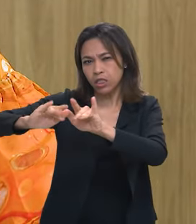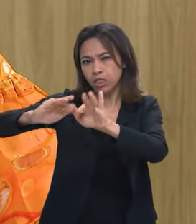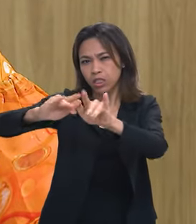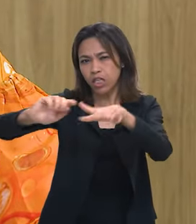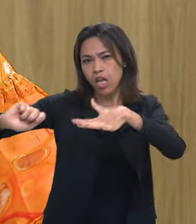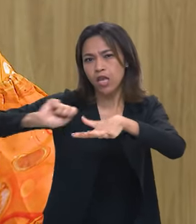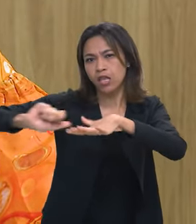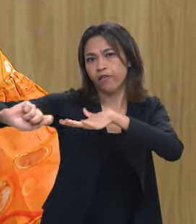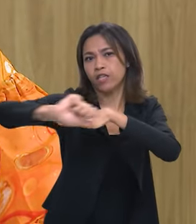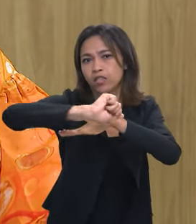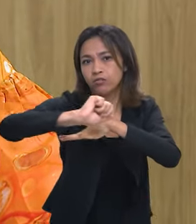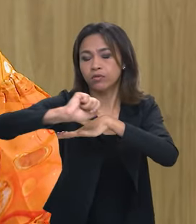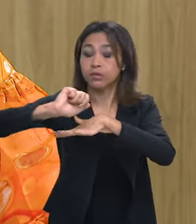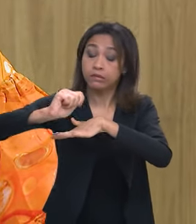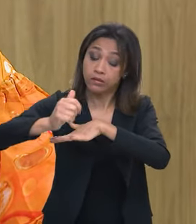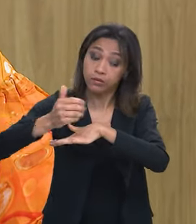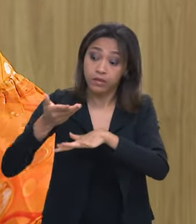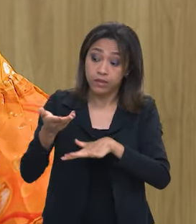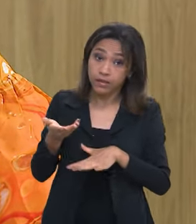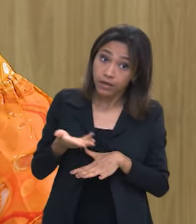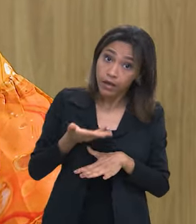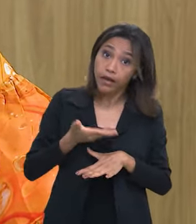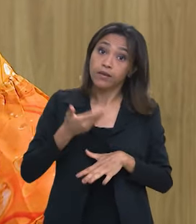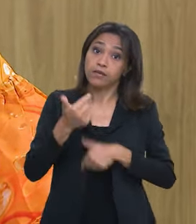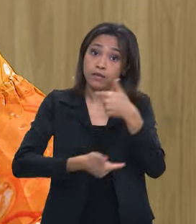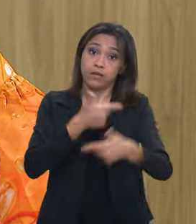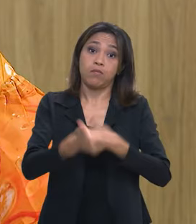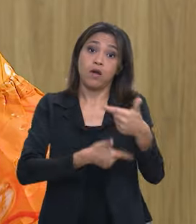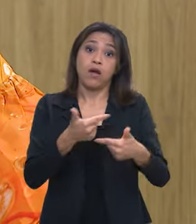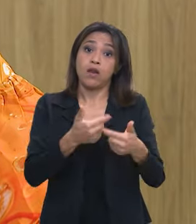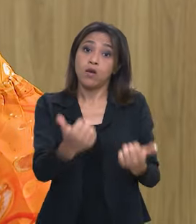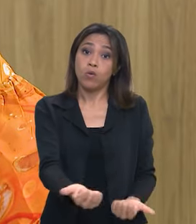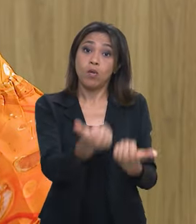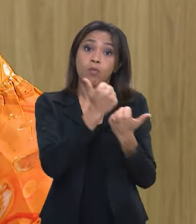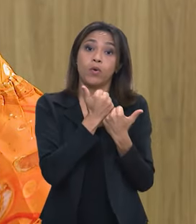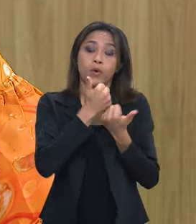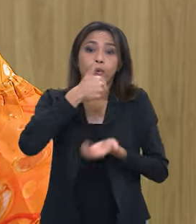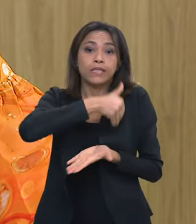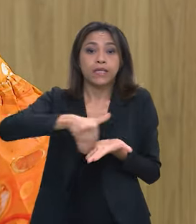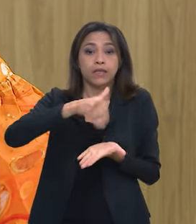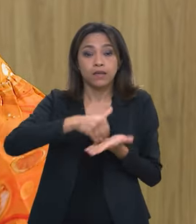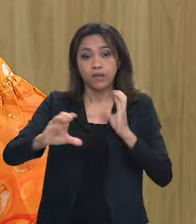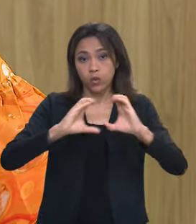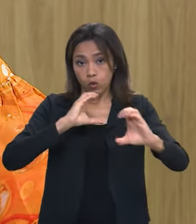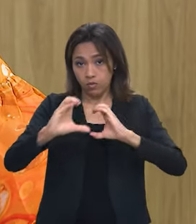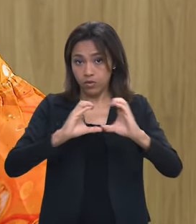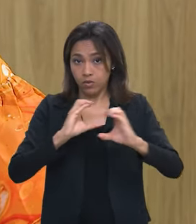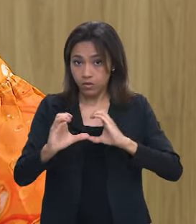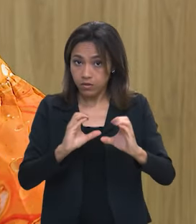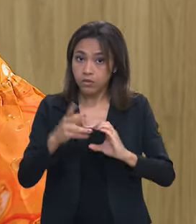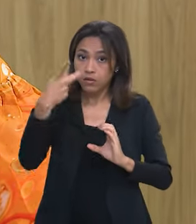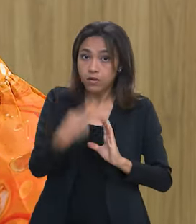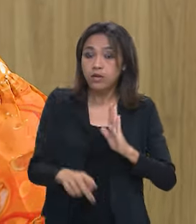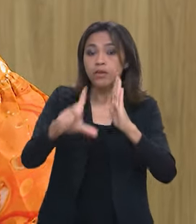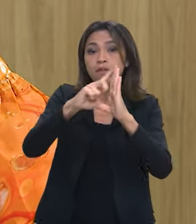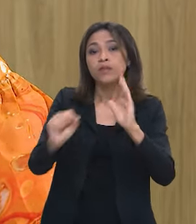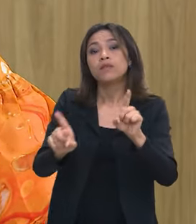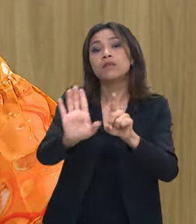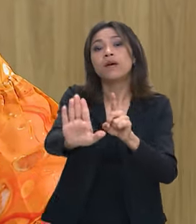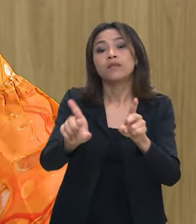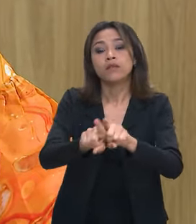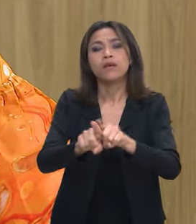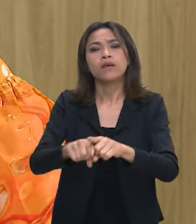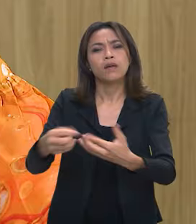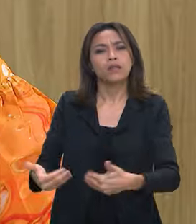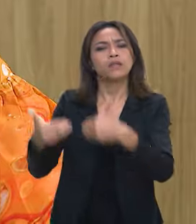notícias falsas e por isso essa ação é conjunta não só com a Secretaria de Comunicação da Presidência mas